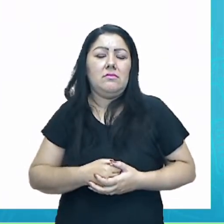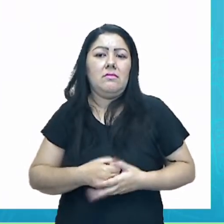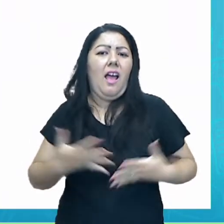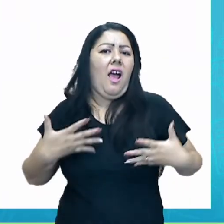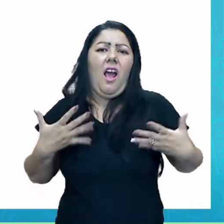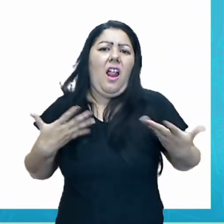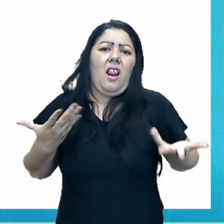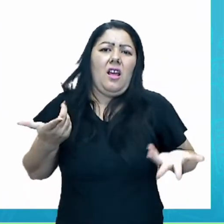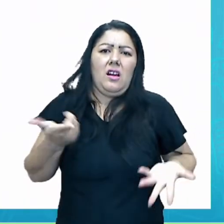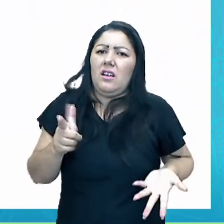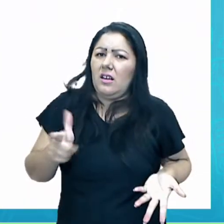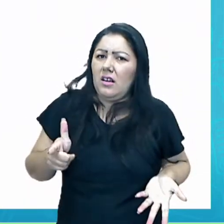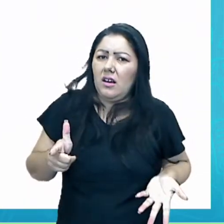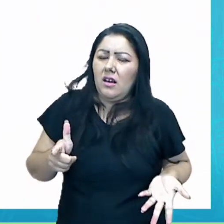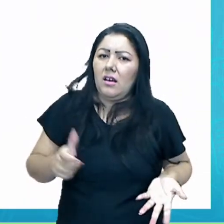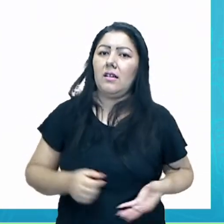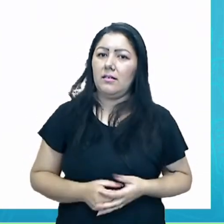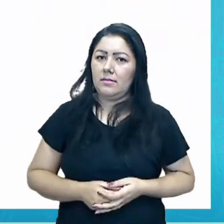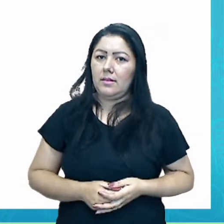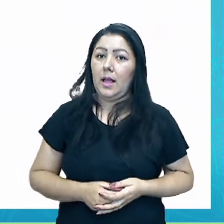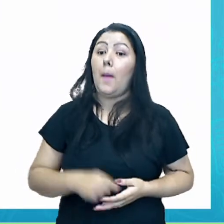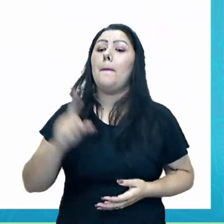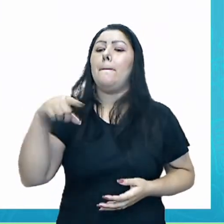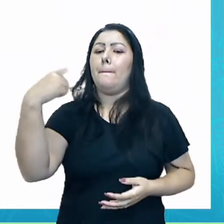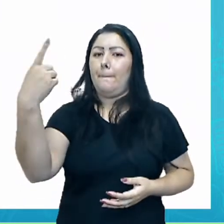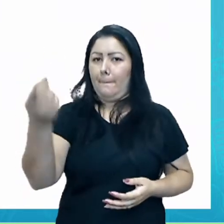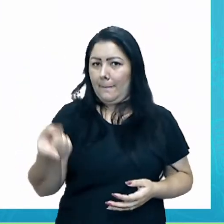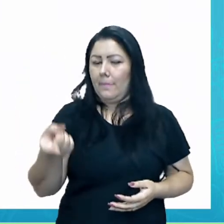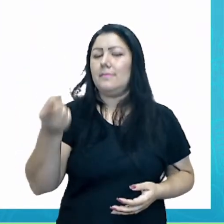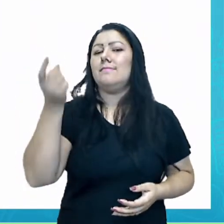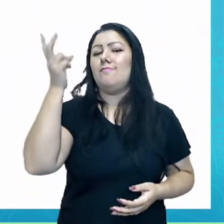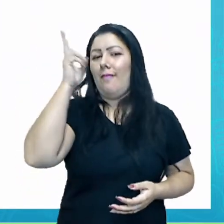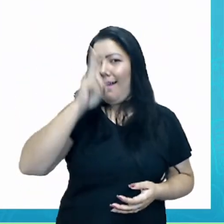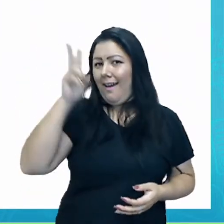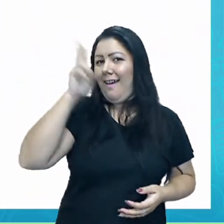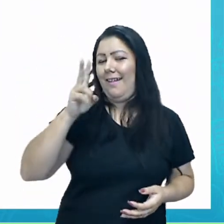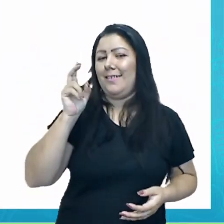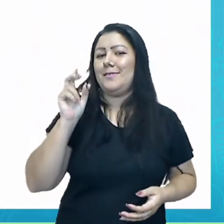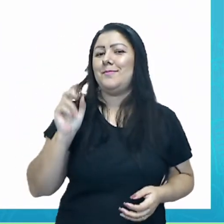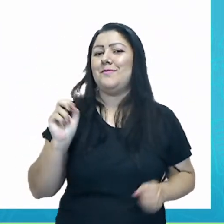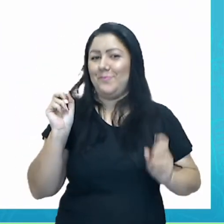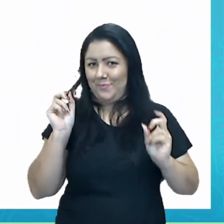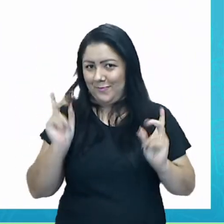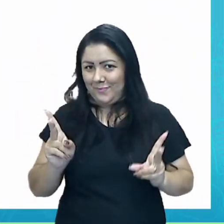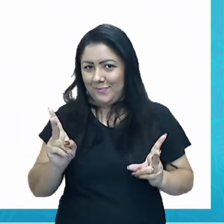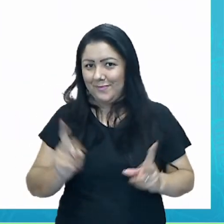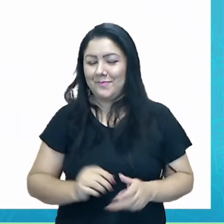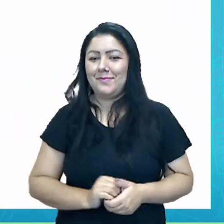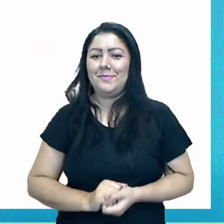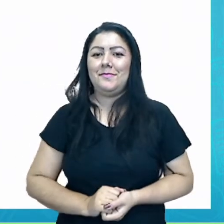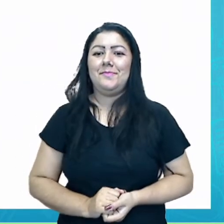Observe essa fala. que nós continuaremos e depois nós vamos lembrando e recordando essa fala inicial.